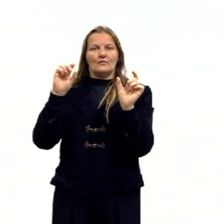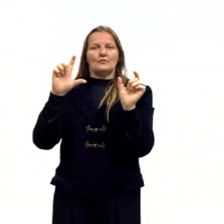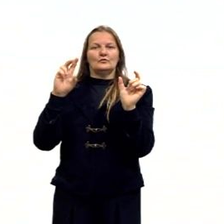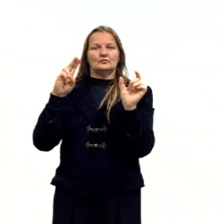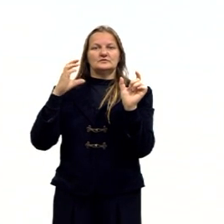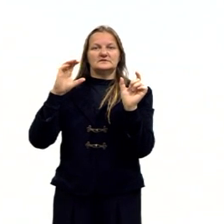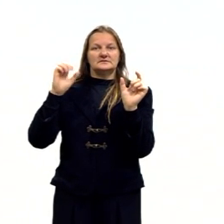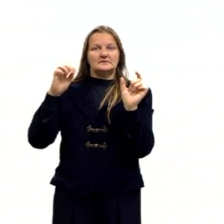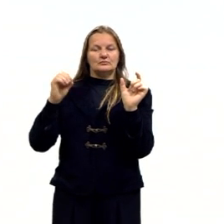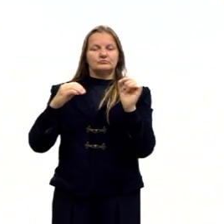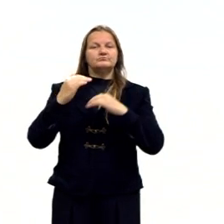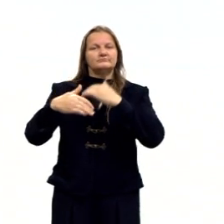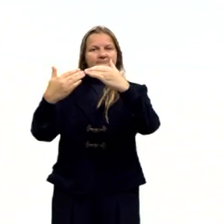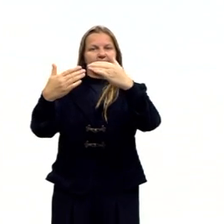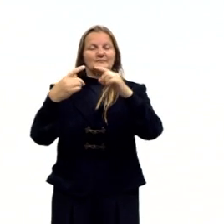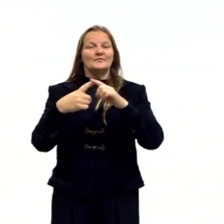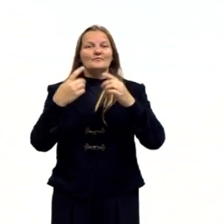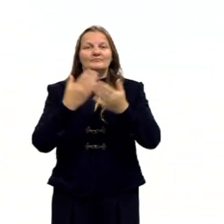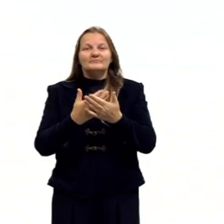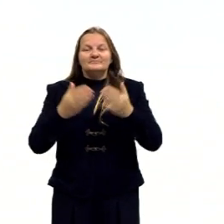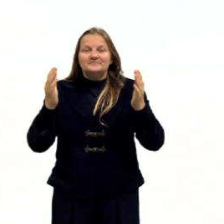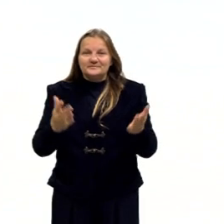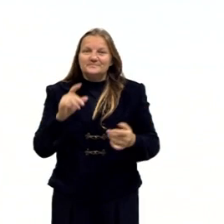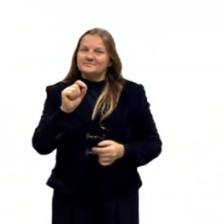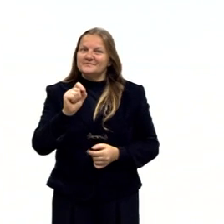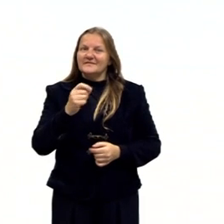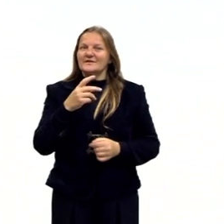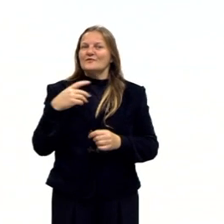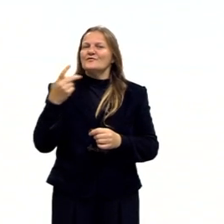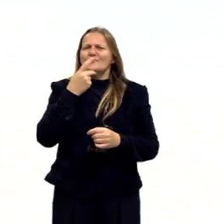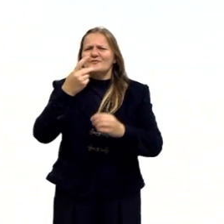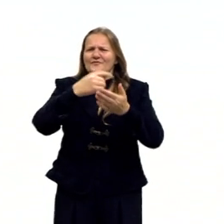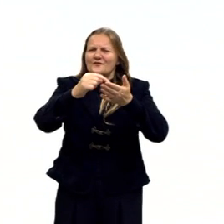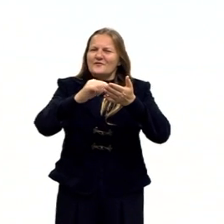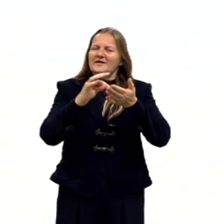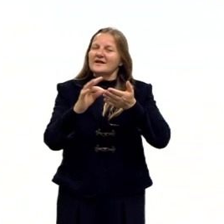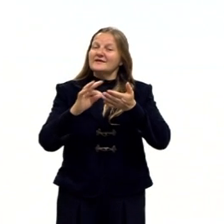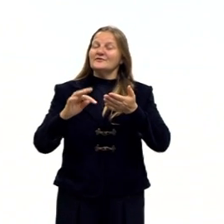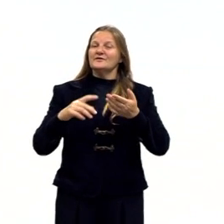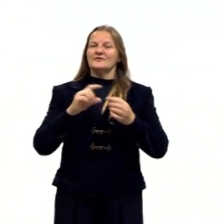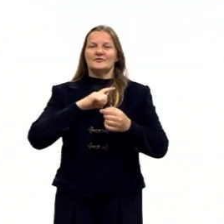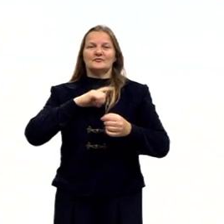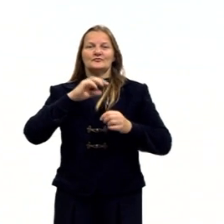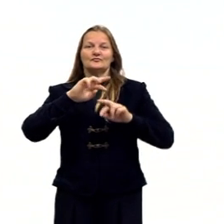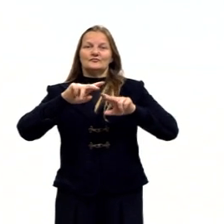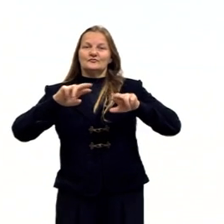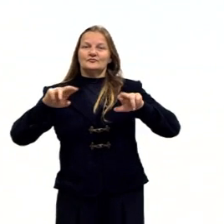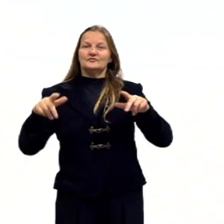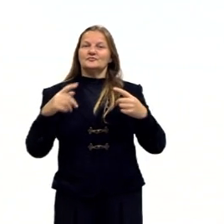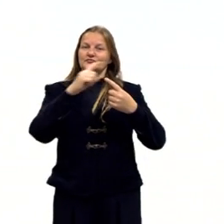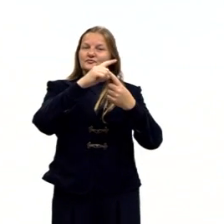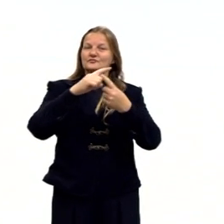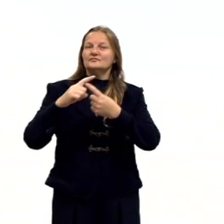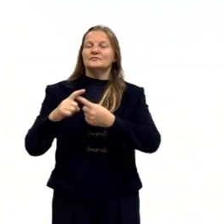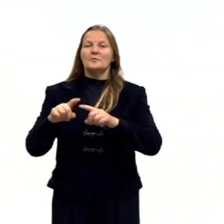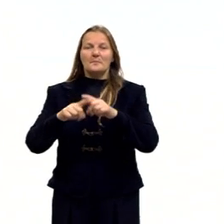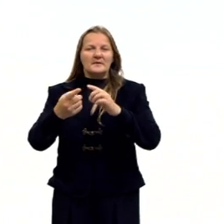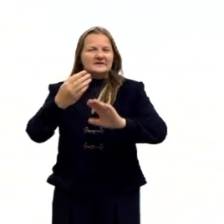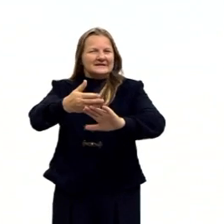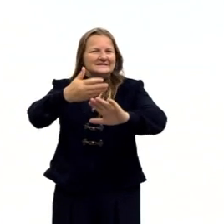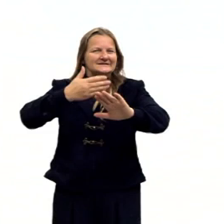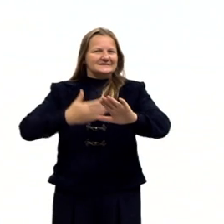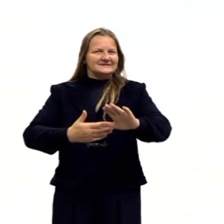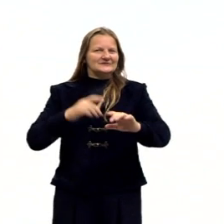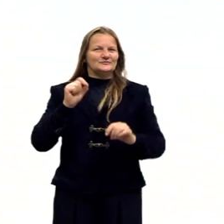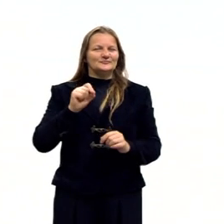Então, na aula de hoje, nós vamos falar um pouquinho das teorias da evolução, teorias evolucionistas. Mas, antes disso,